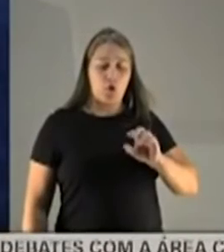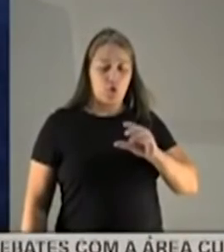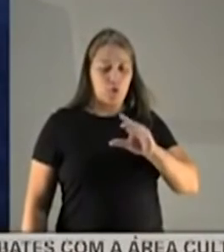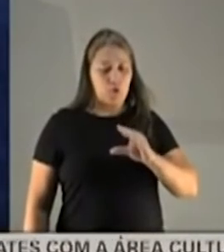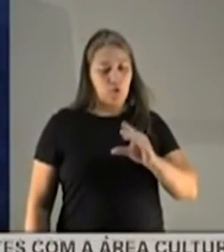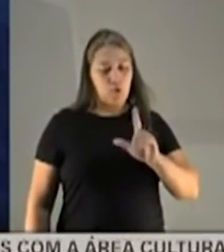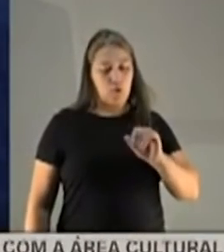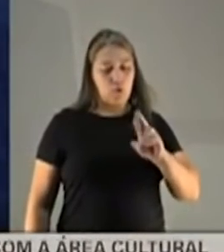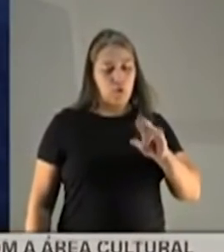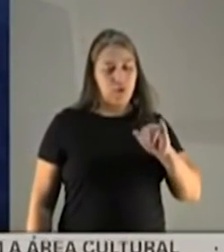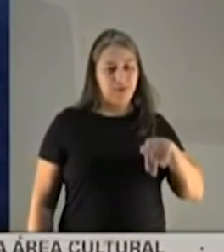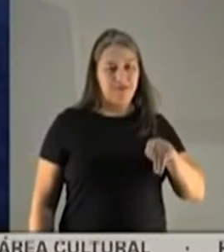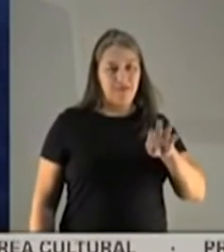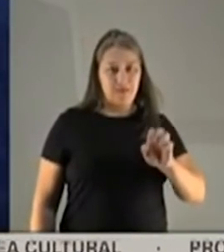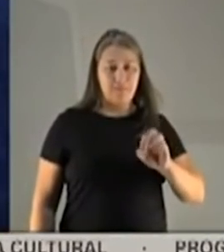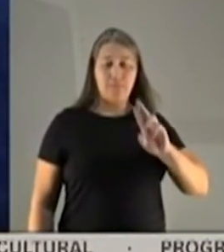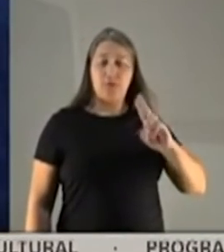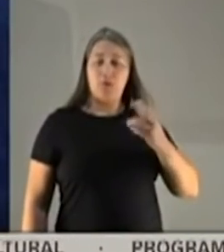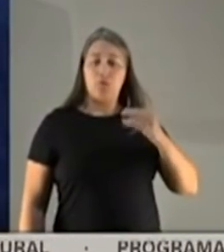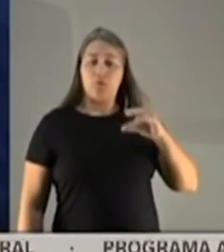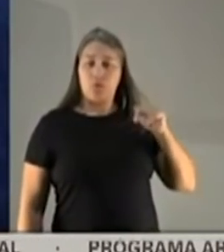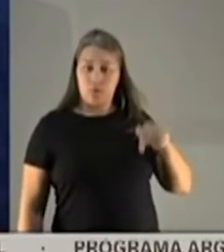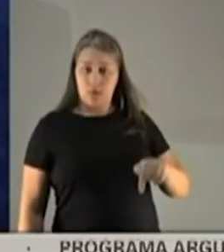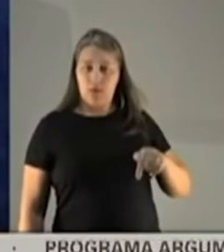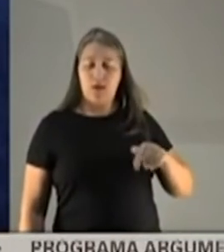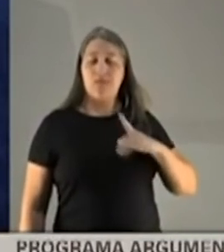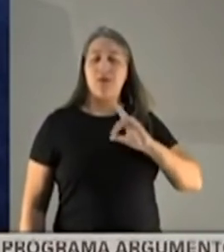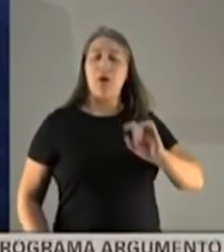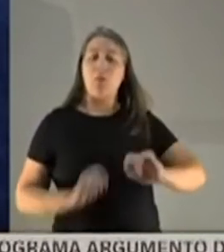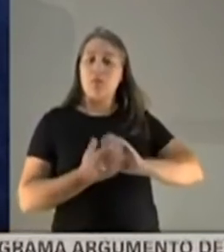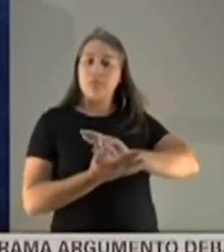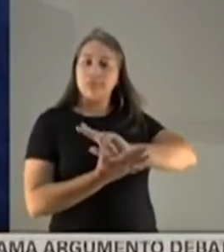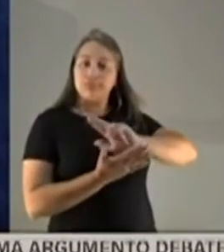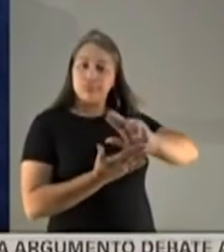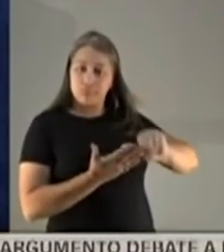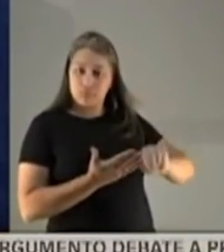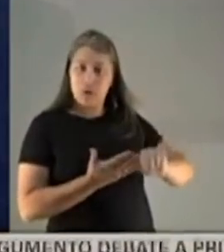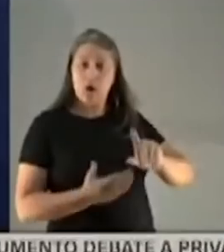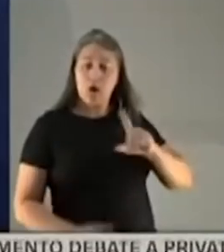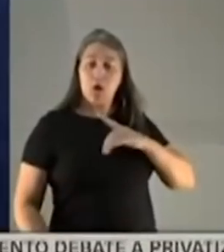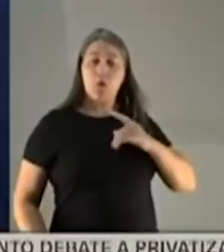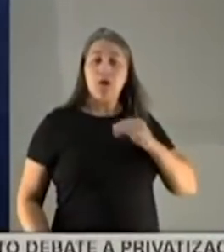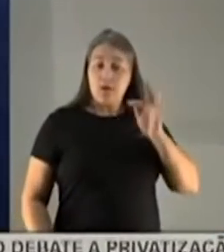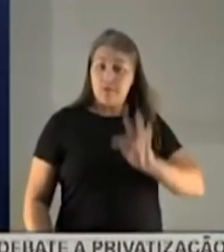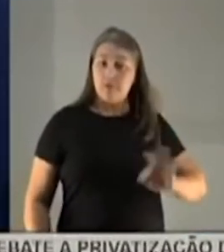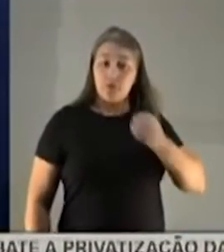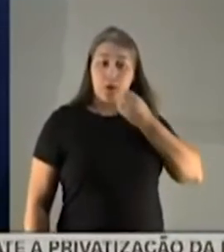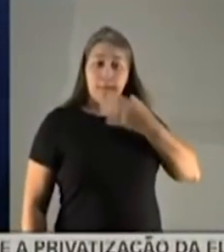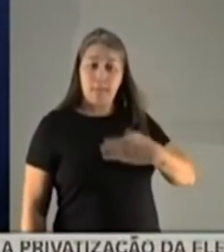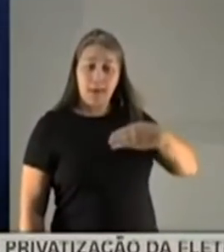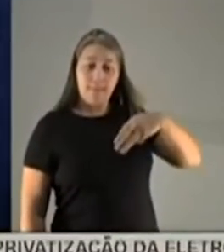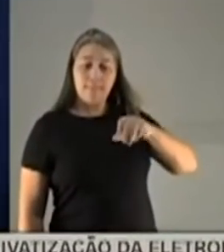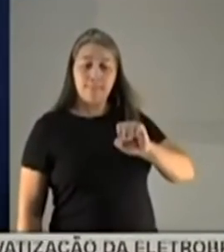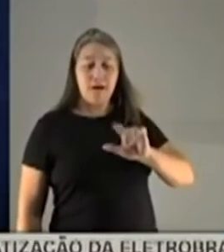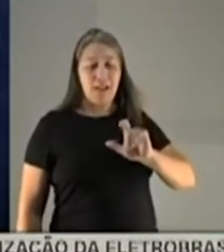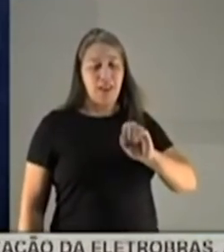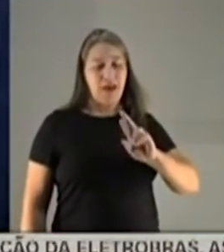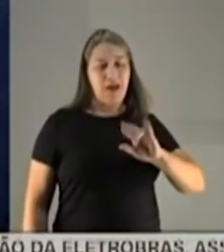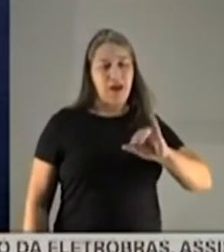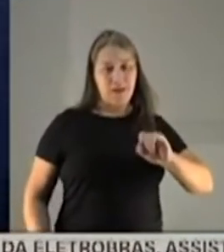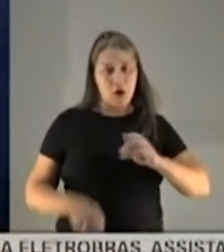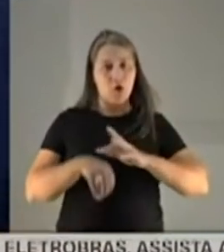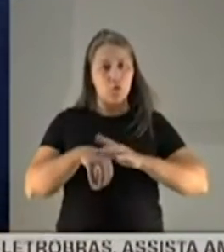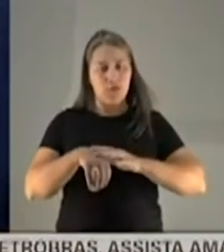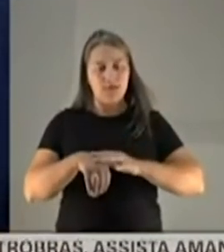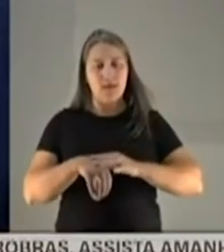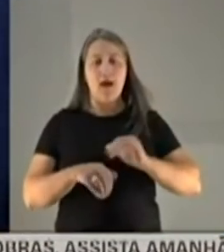A hidroxicloroquina, ela tem vários mecanismos de ação. Um deles, e é o que funciona muito bem na malária, que até foi citado agora há pouco, é que